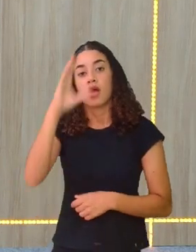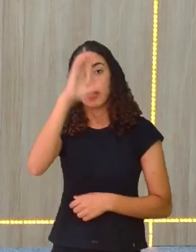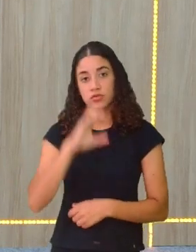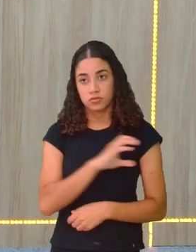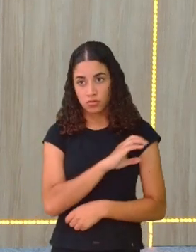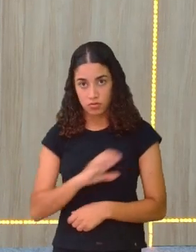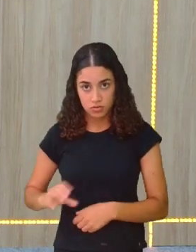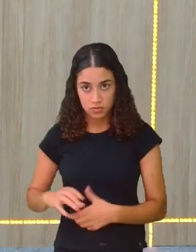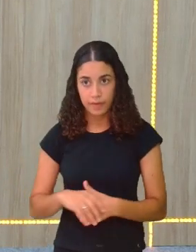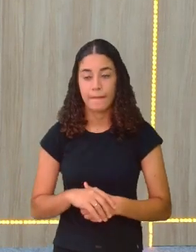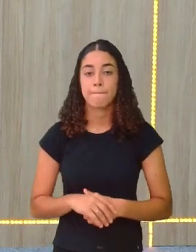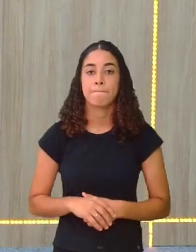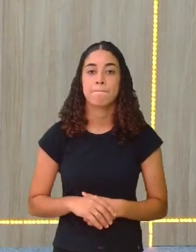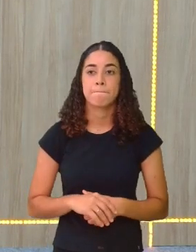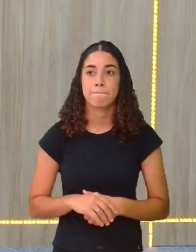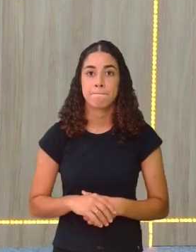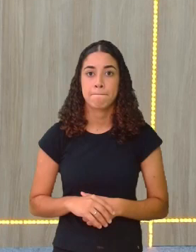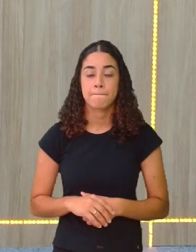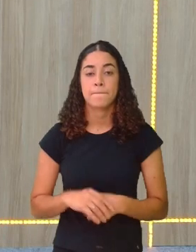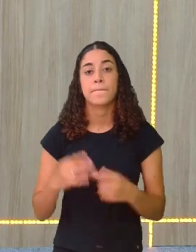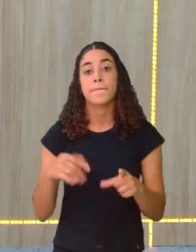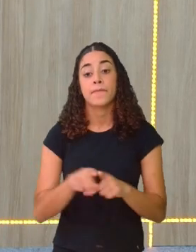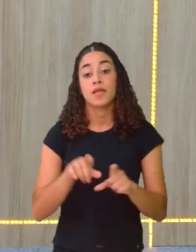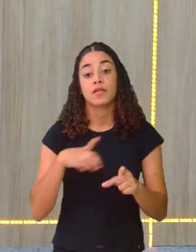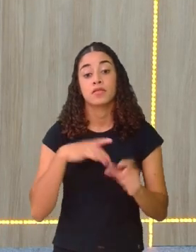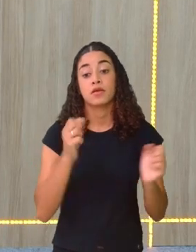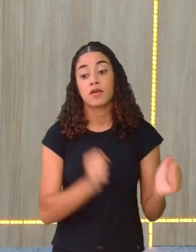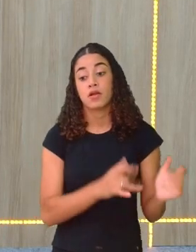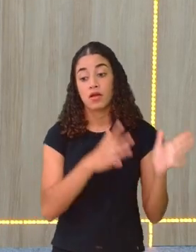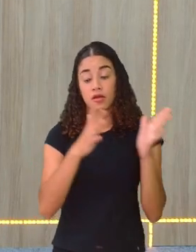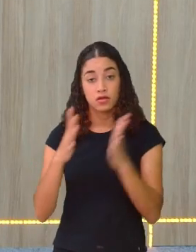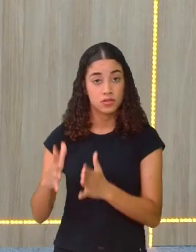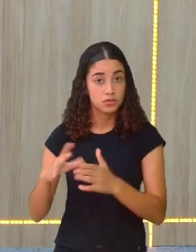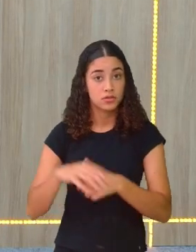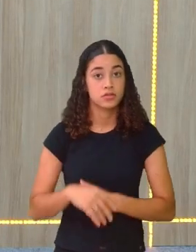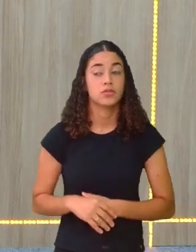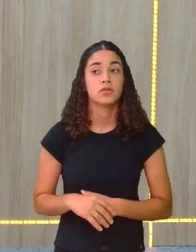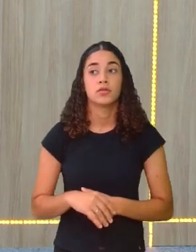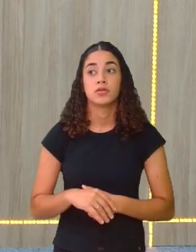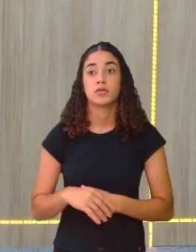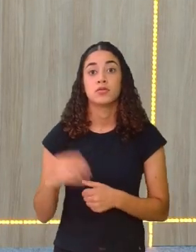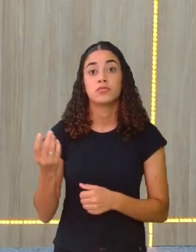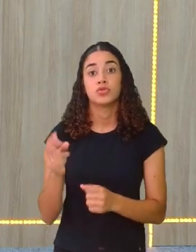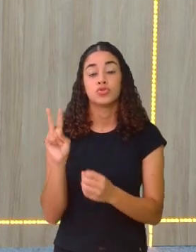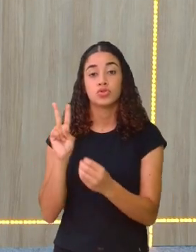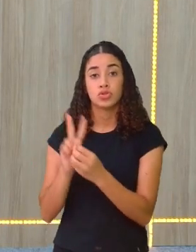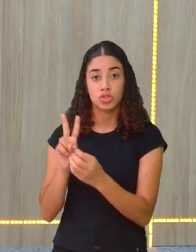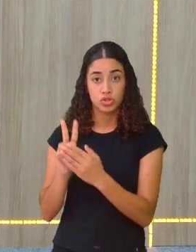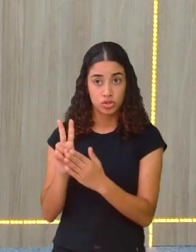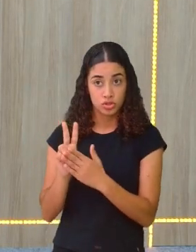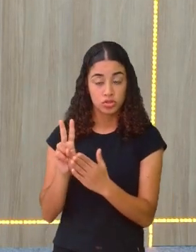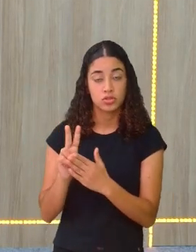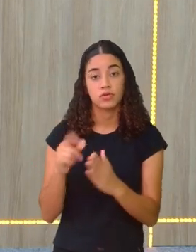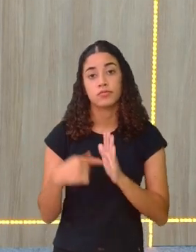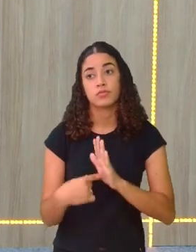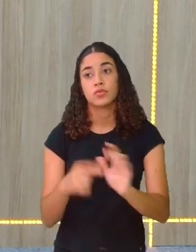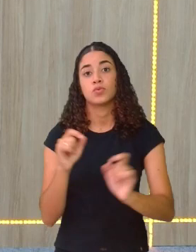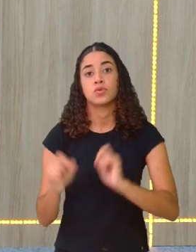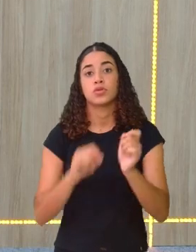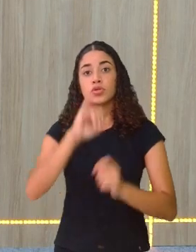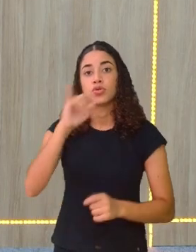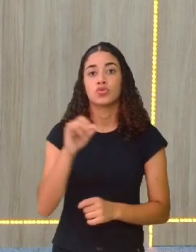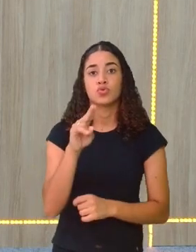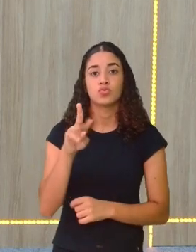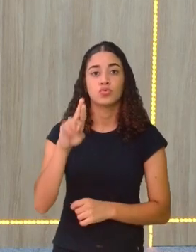os elementos católicos. Tem um lado religioso da indígena, Que traz a jurema